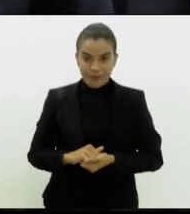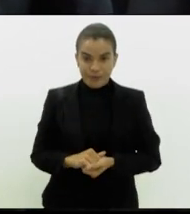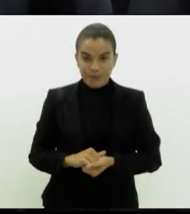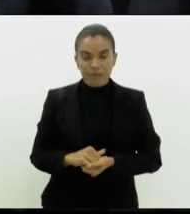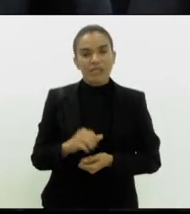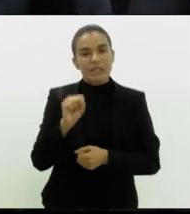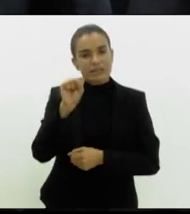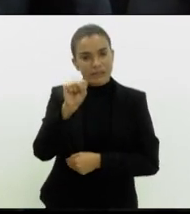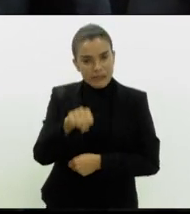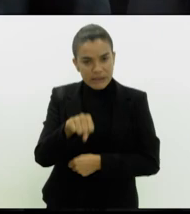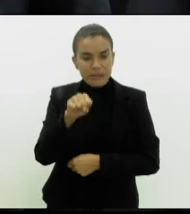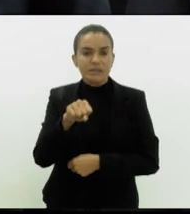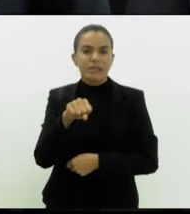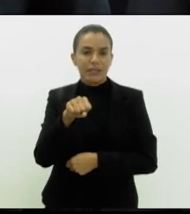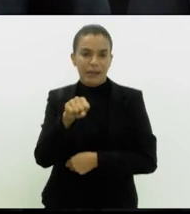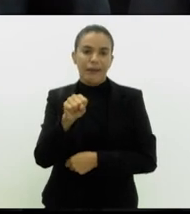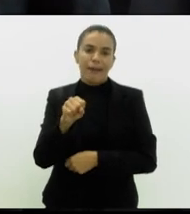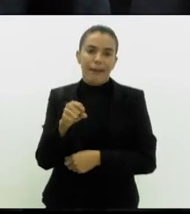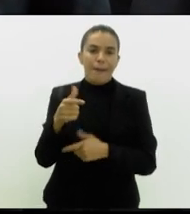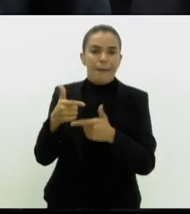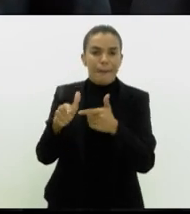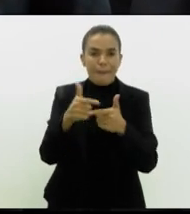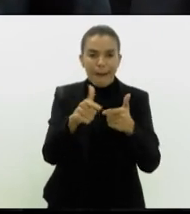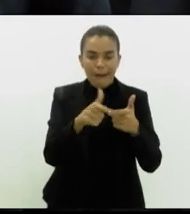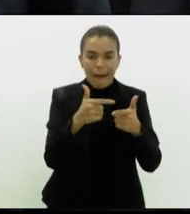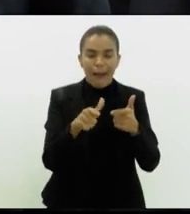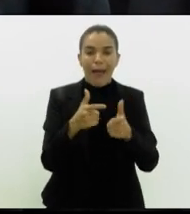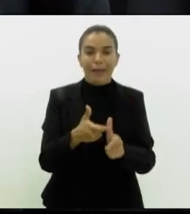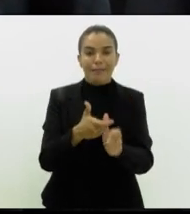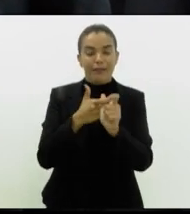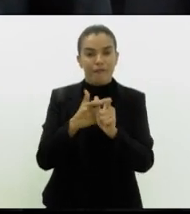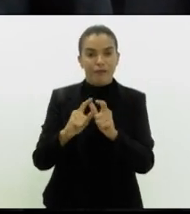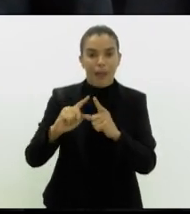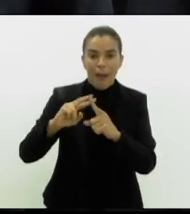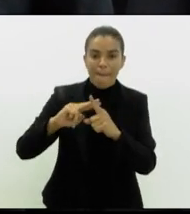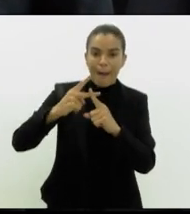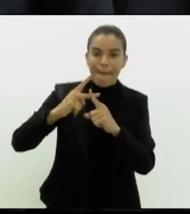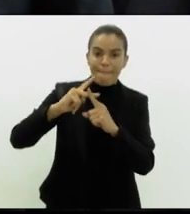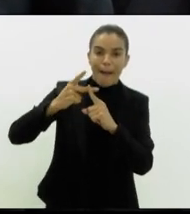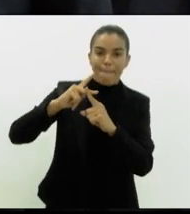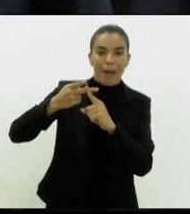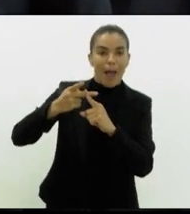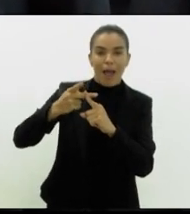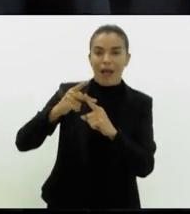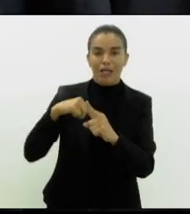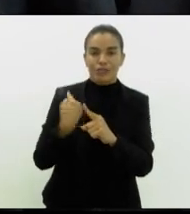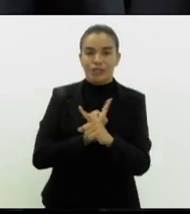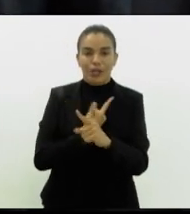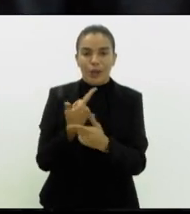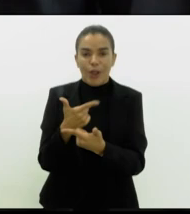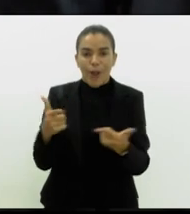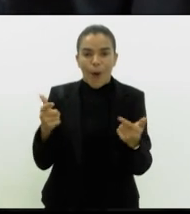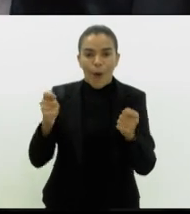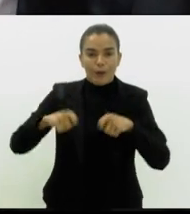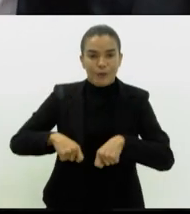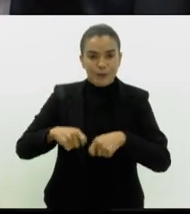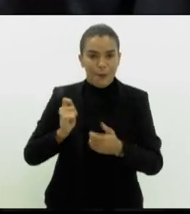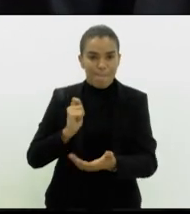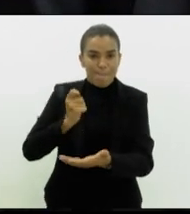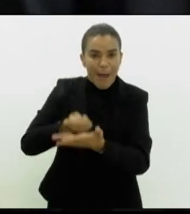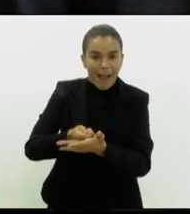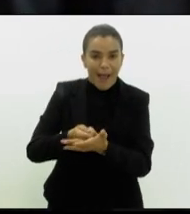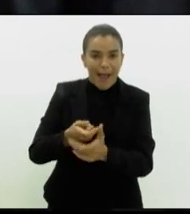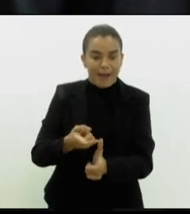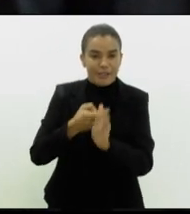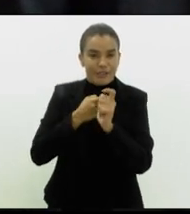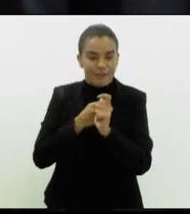sim, indexadores que fazem a nossa dívida crescer muito acima da nossa capacidade de pagá-las e da nossa capacidade, sim,